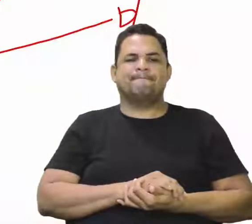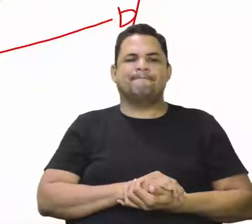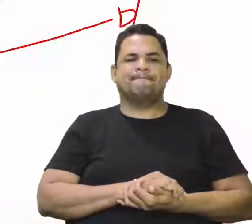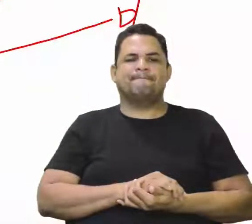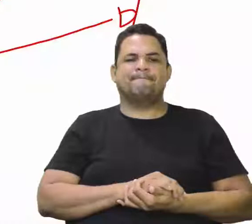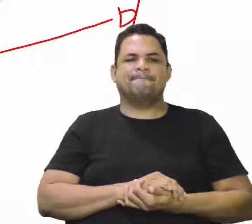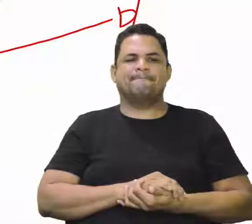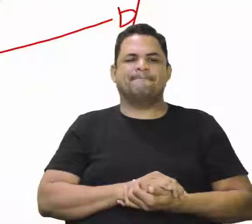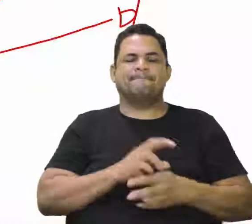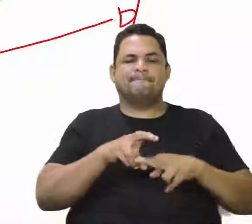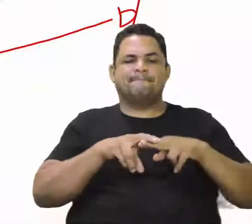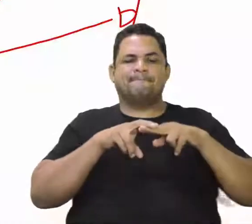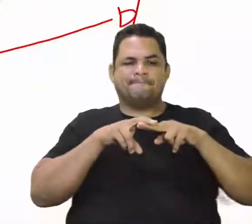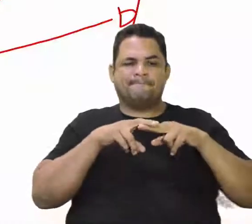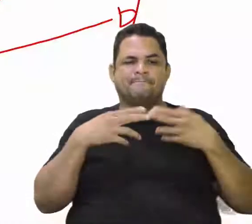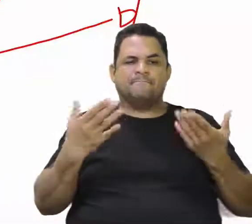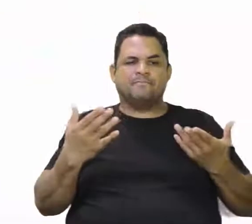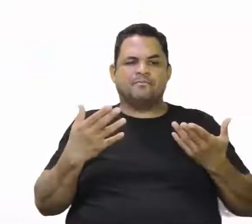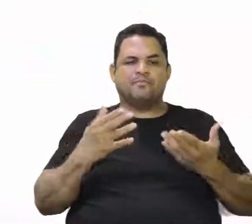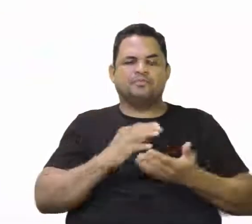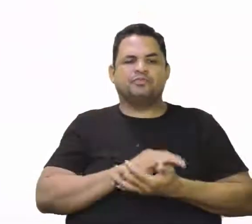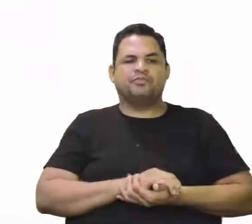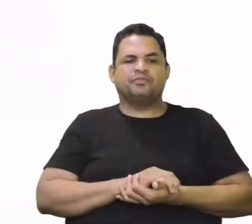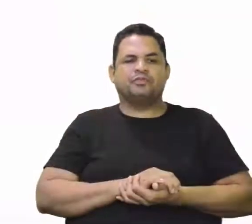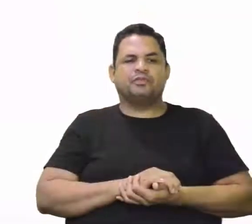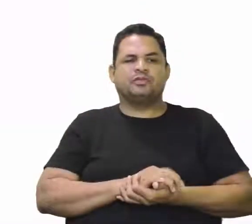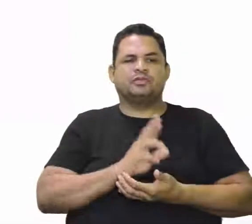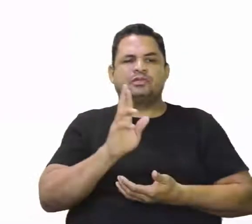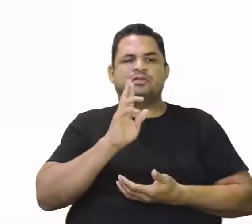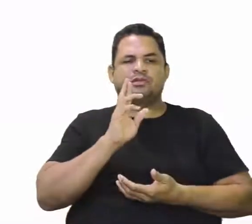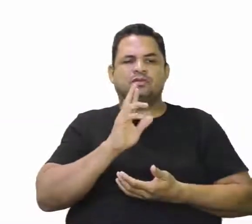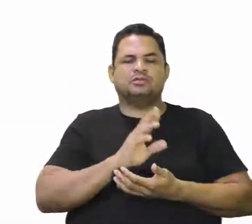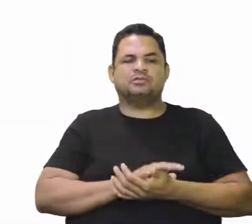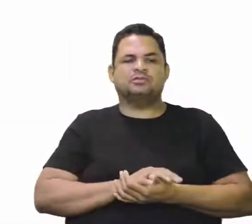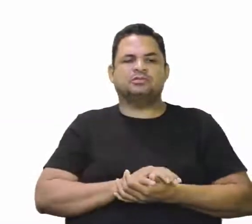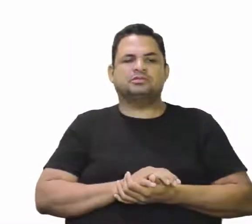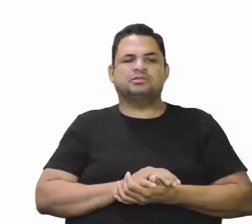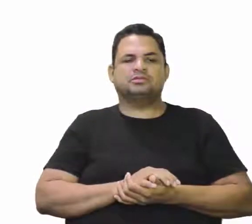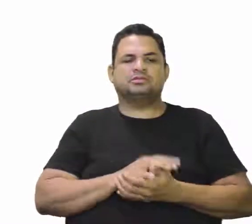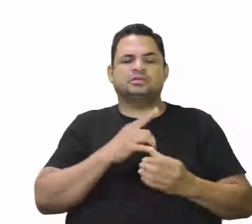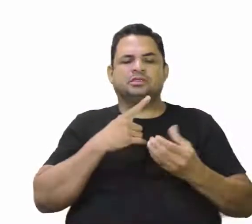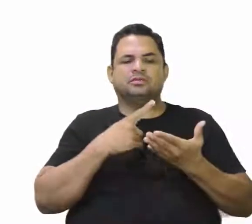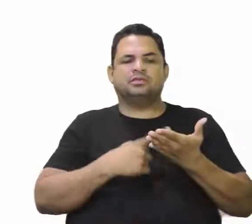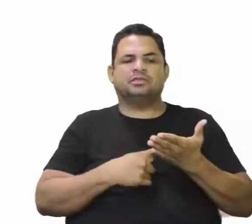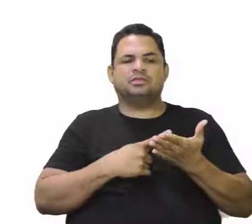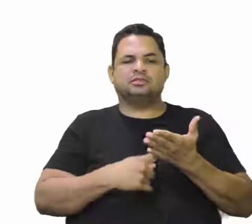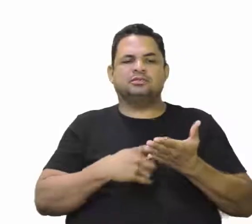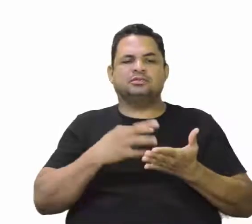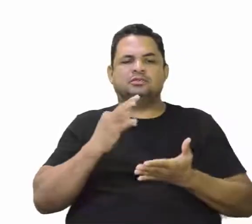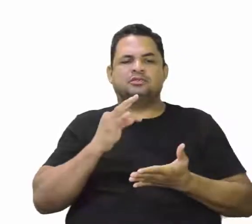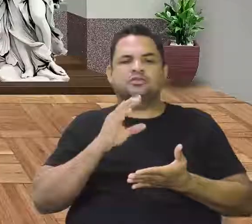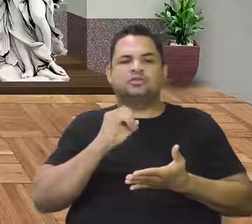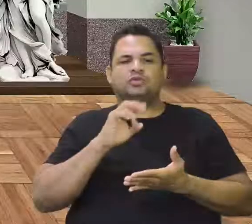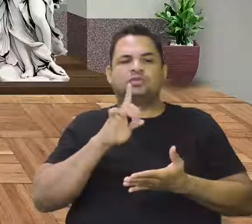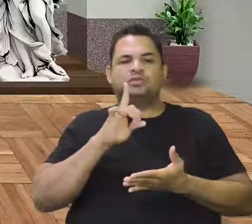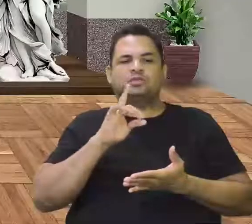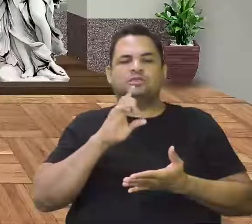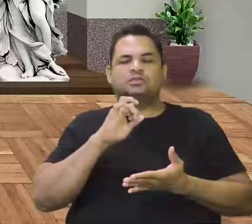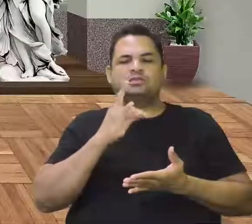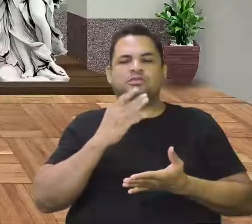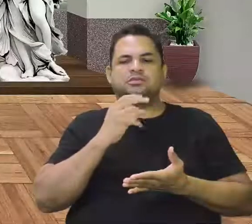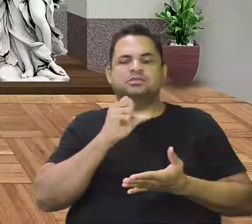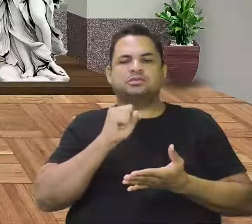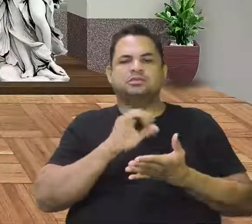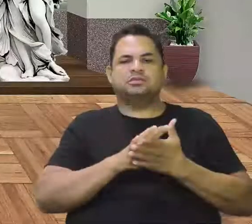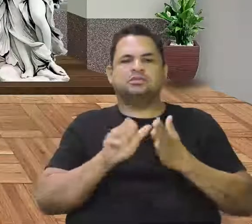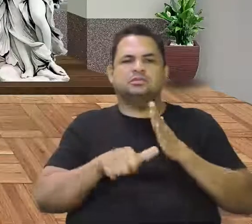Por isso, que a resposta correta é o tratado de Tordesilha. Por que o tratado de Tordesilha? O primeiro